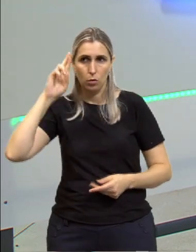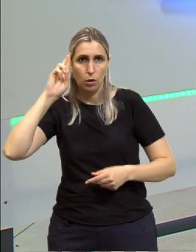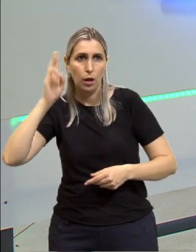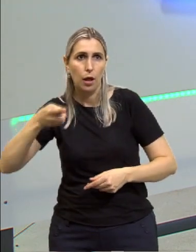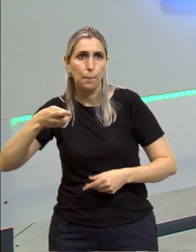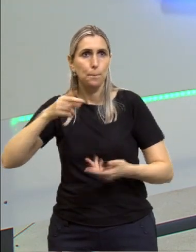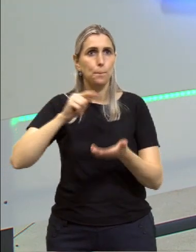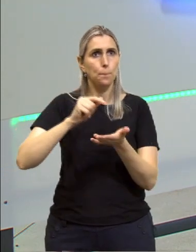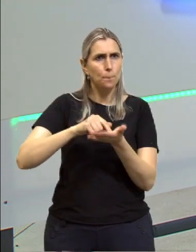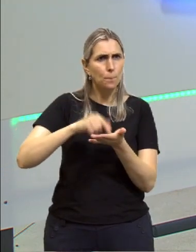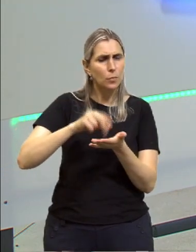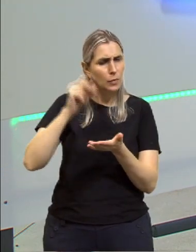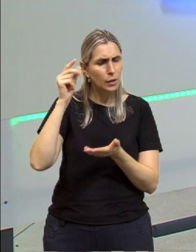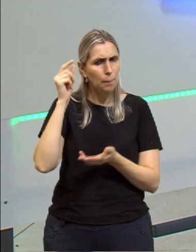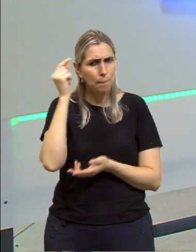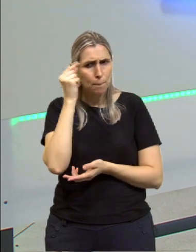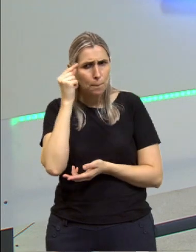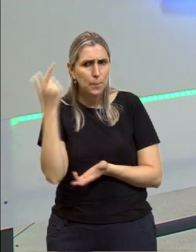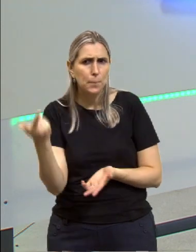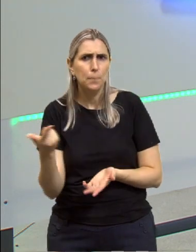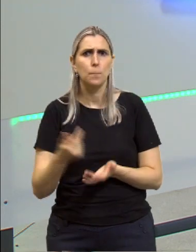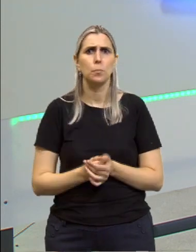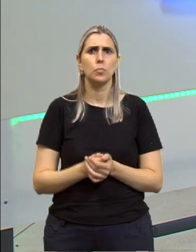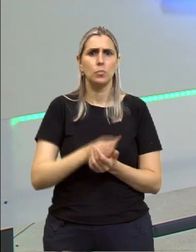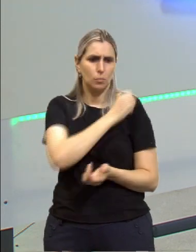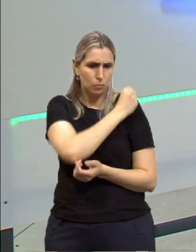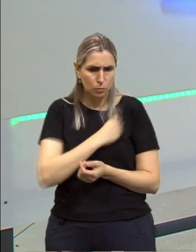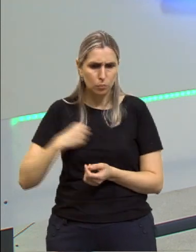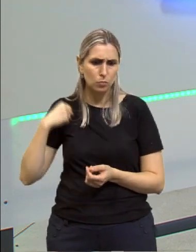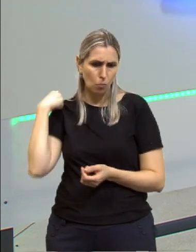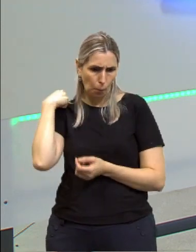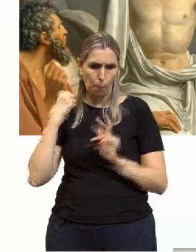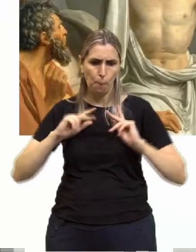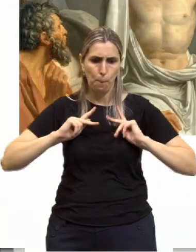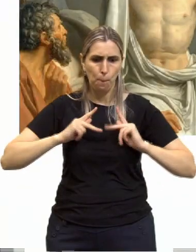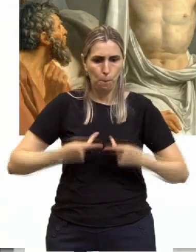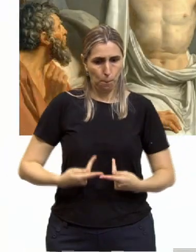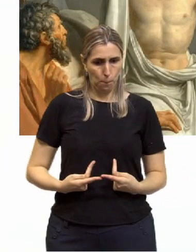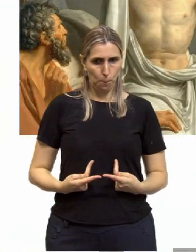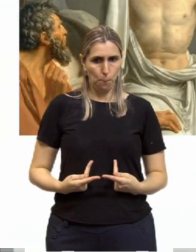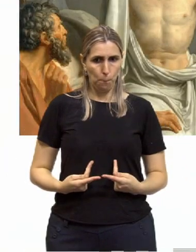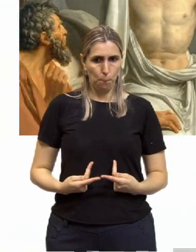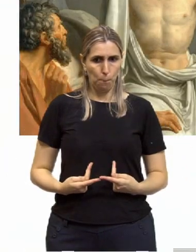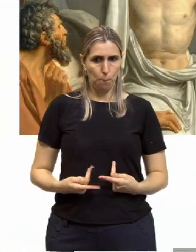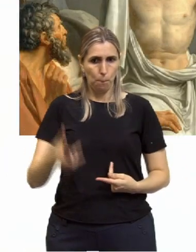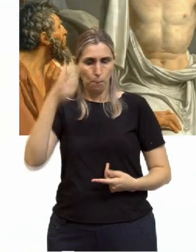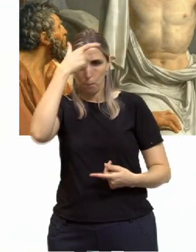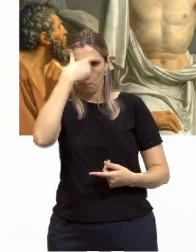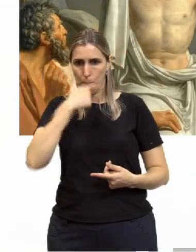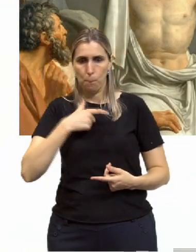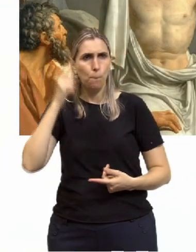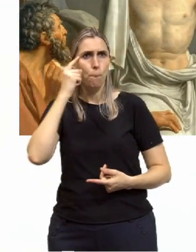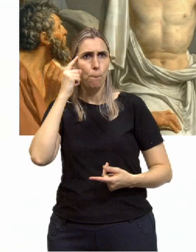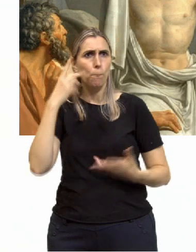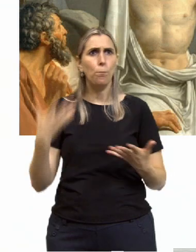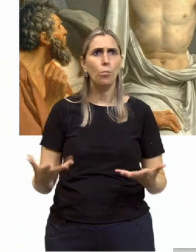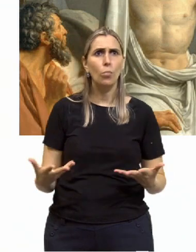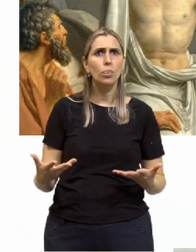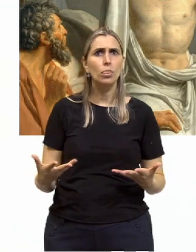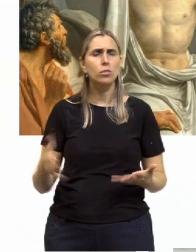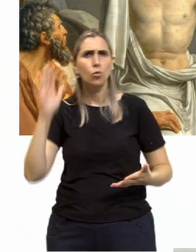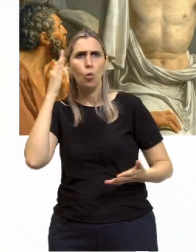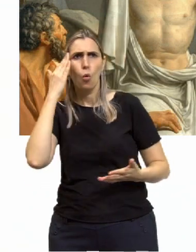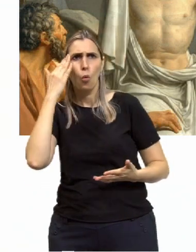pensa. Tá, então, se para Sócrates, o ser humano, em essência, é um ser que pensa, qual seria, então, o